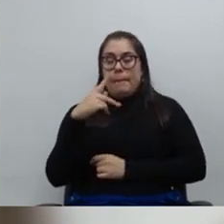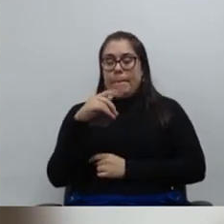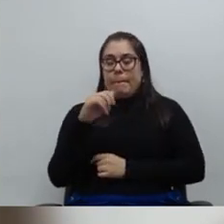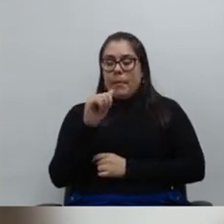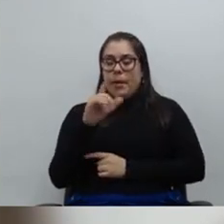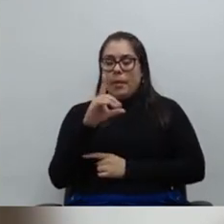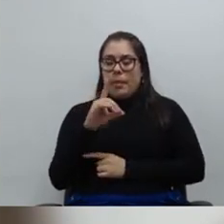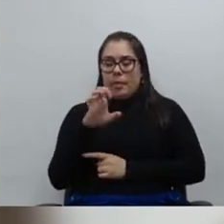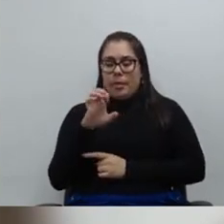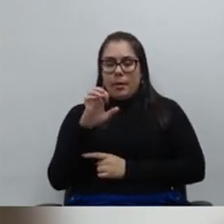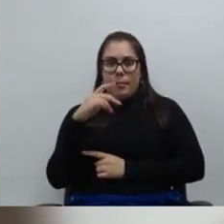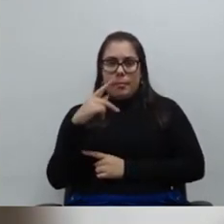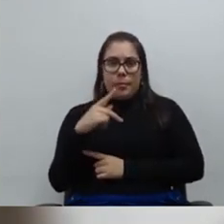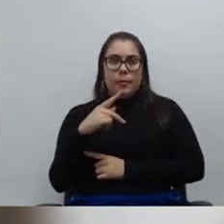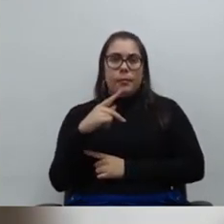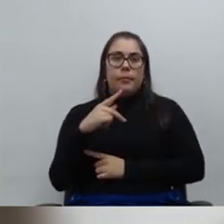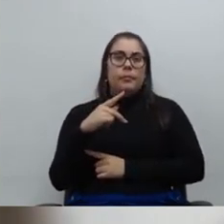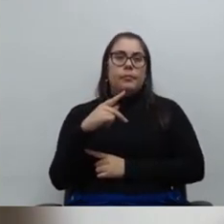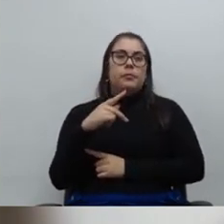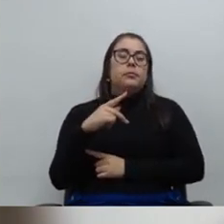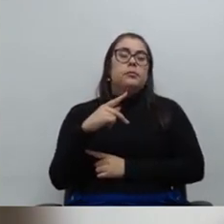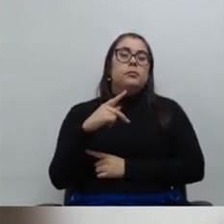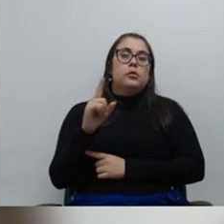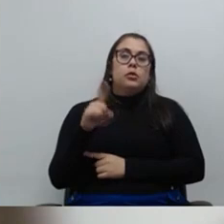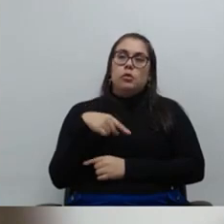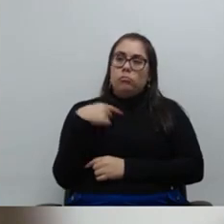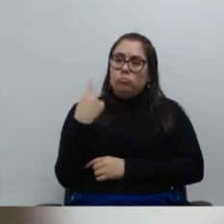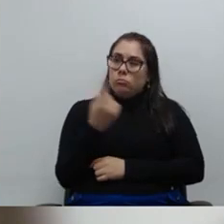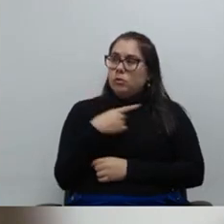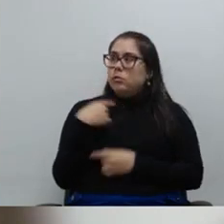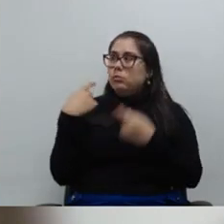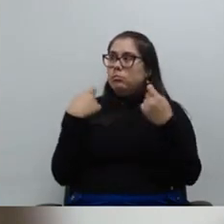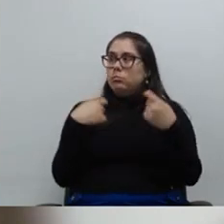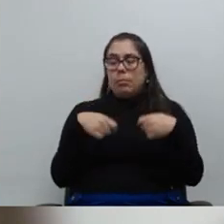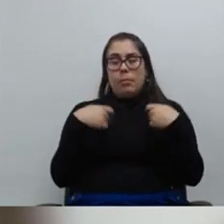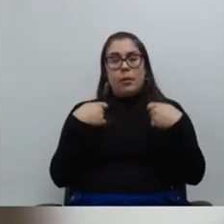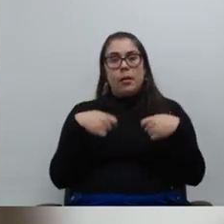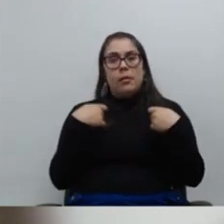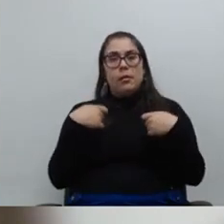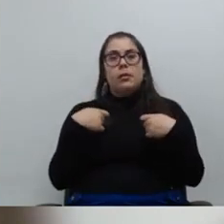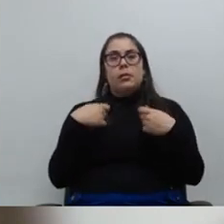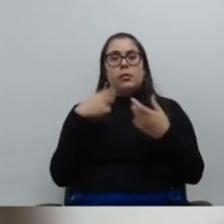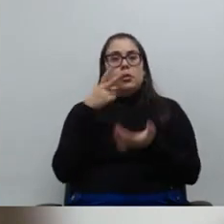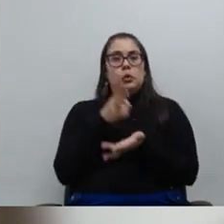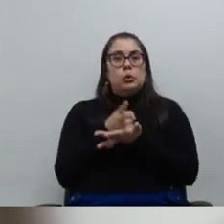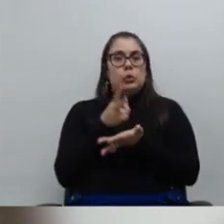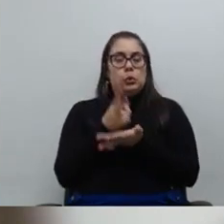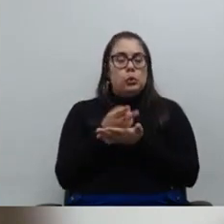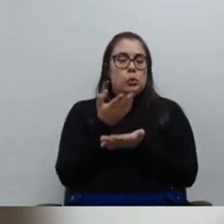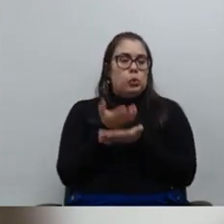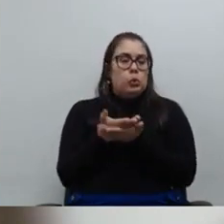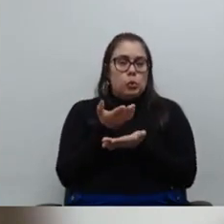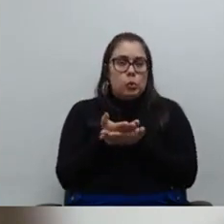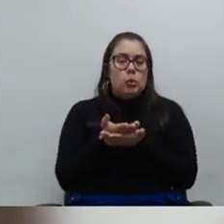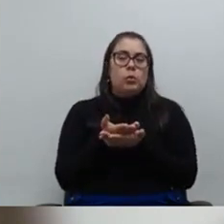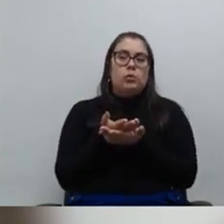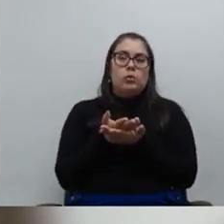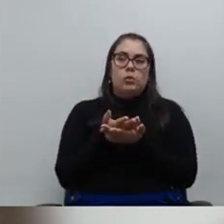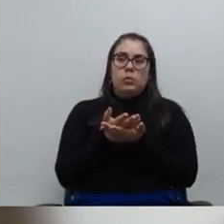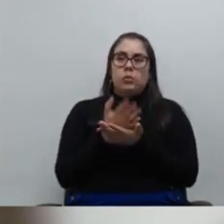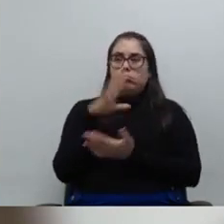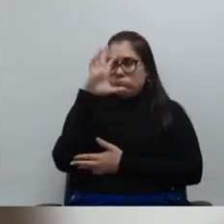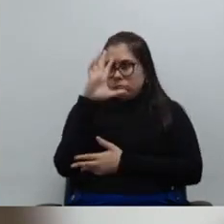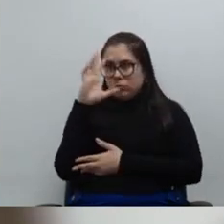última sessão, e é que nós não precisamos, não precisamos mais ter esses estudos intermináveis, suposições sobre eventual